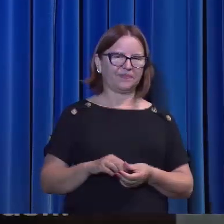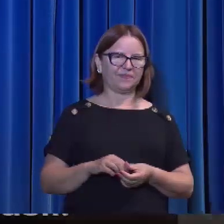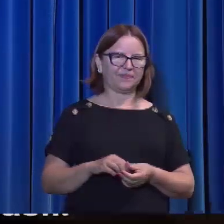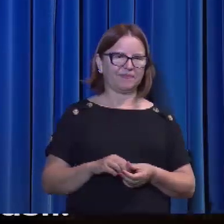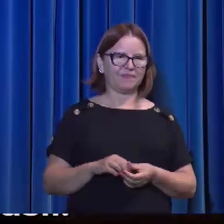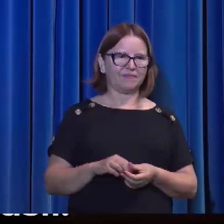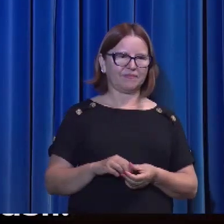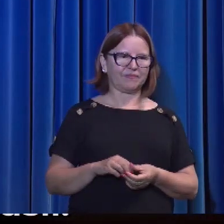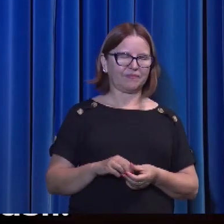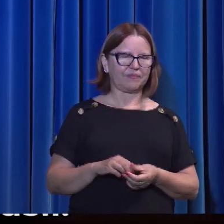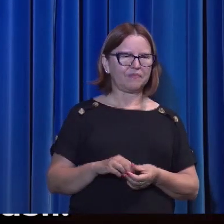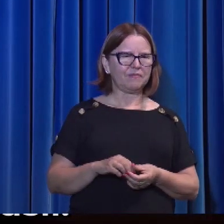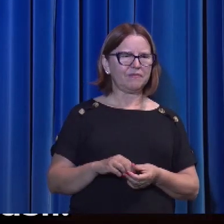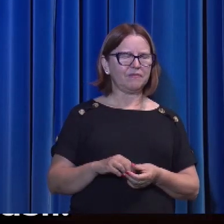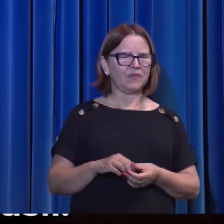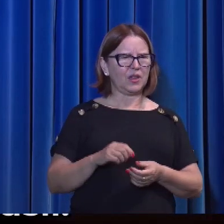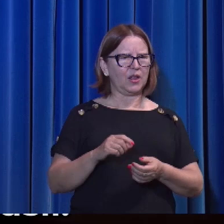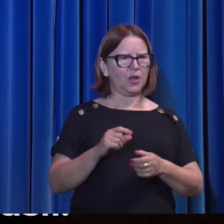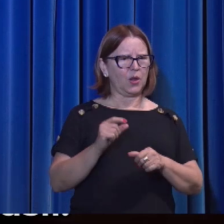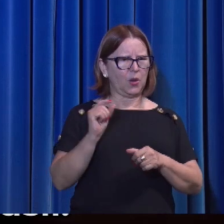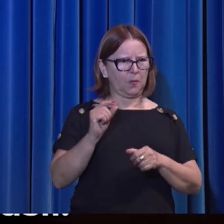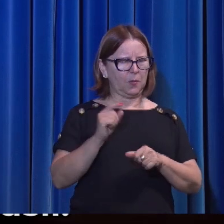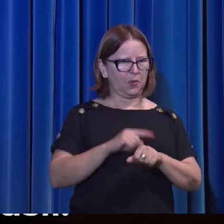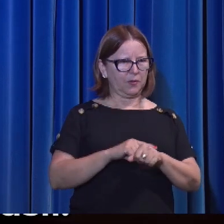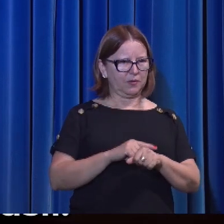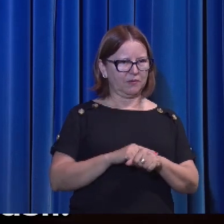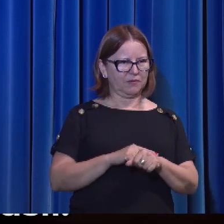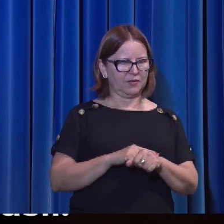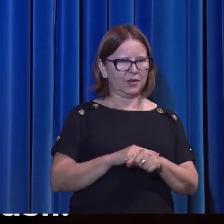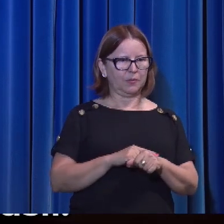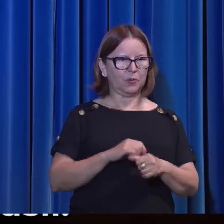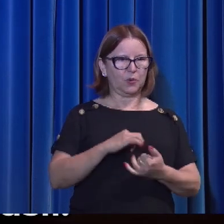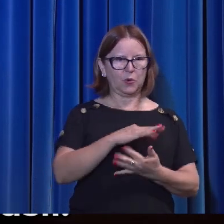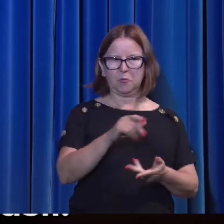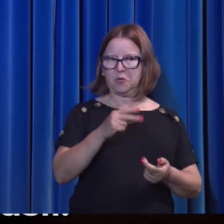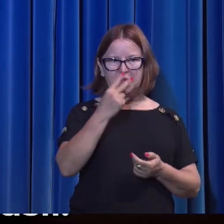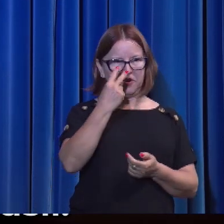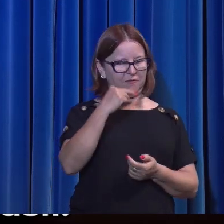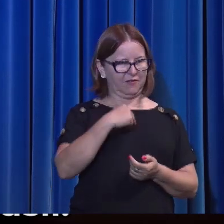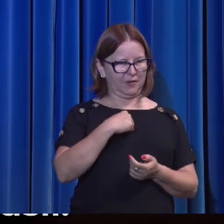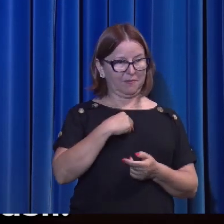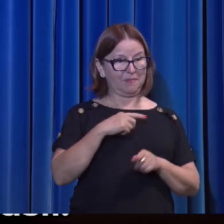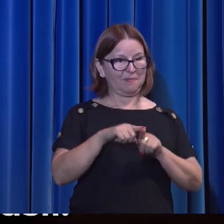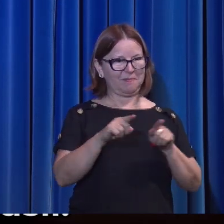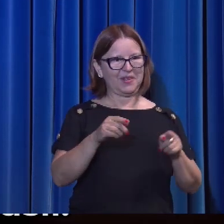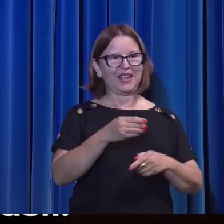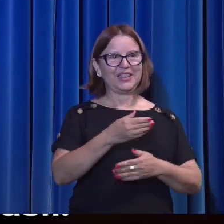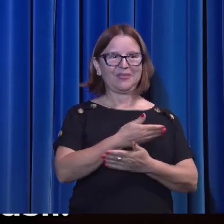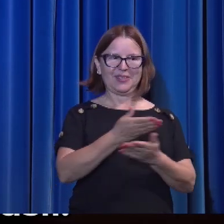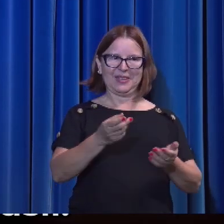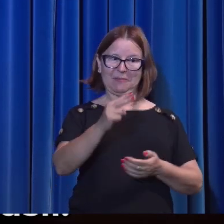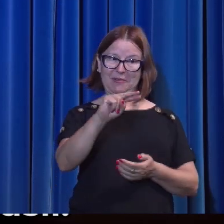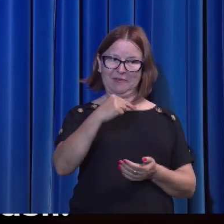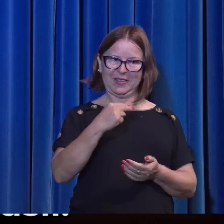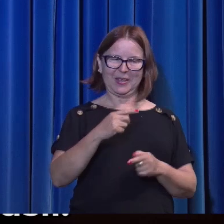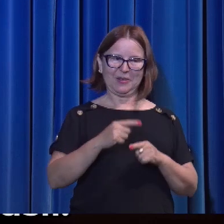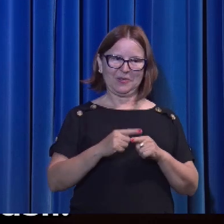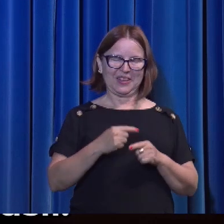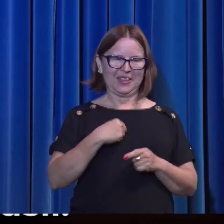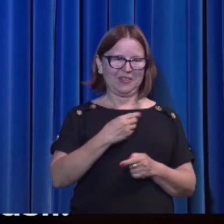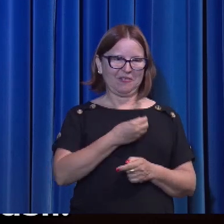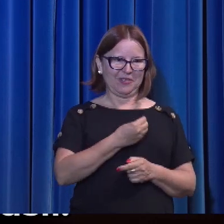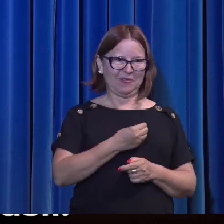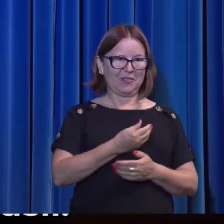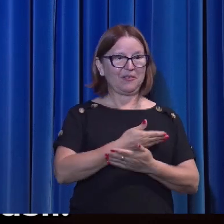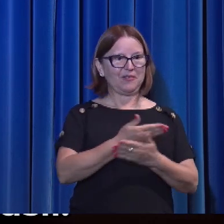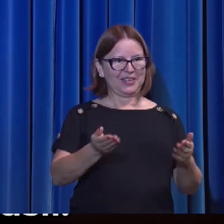Ainda por um pouco, e o mundo não me verá mais. Vós, porém, me vereis, porque eu vivo, vós